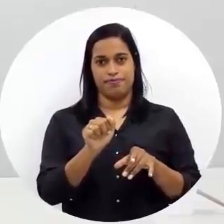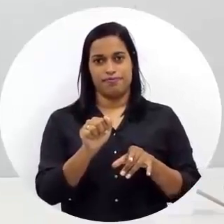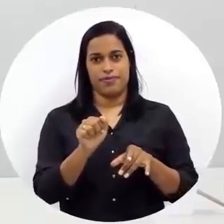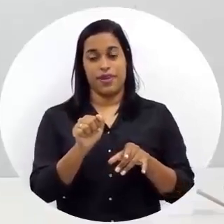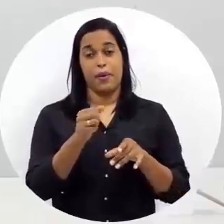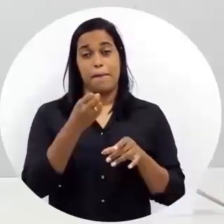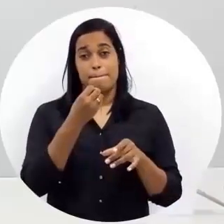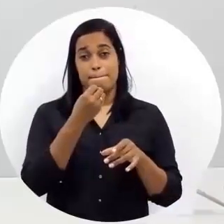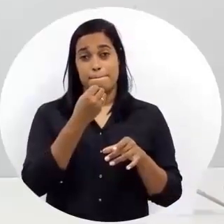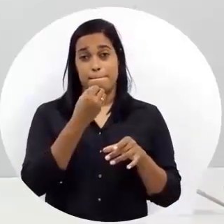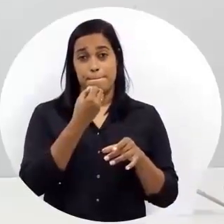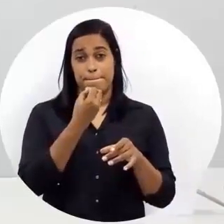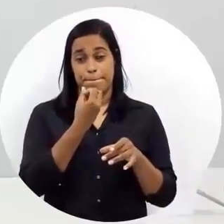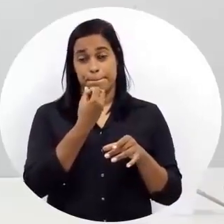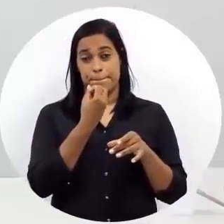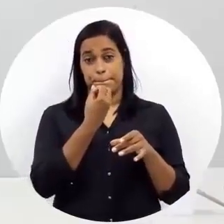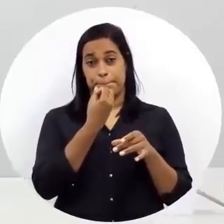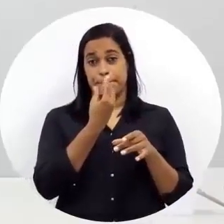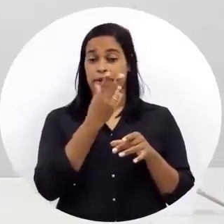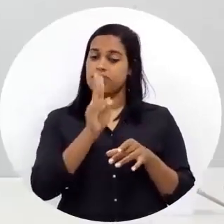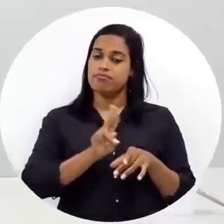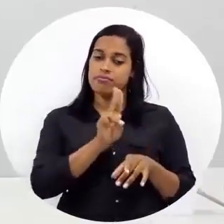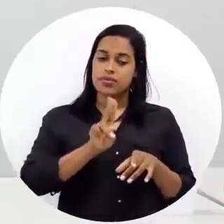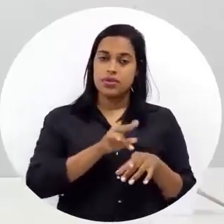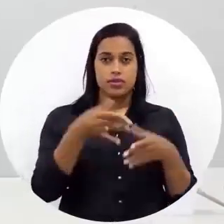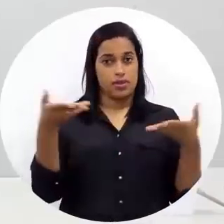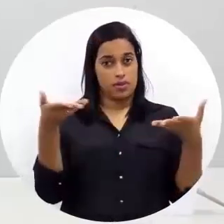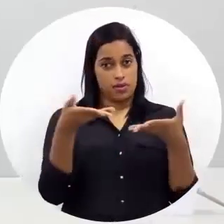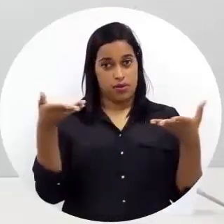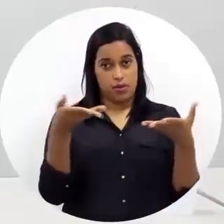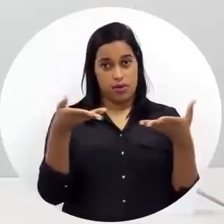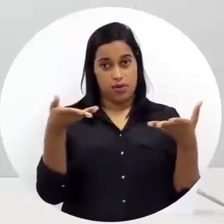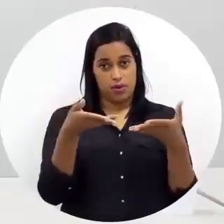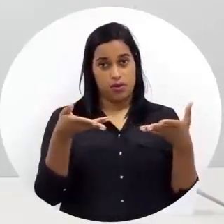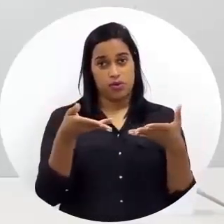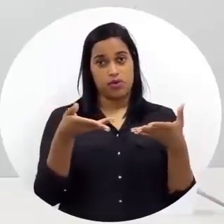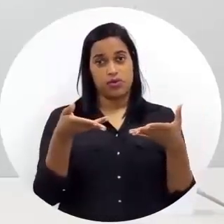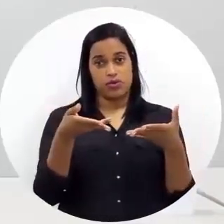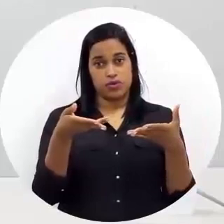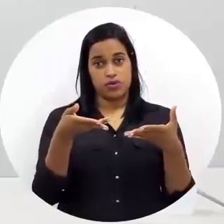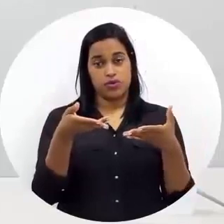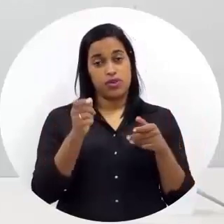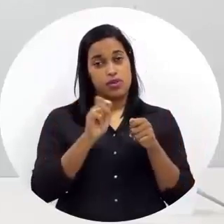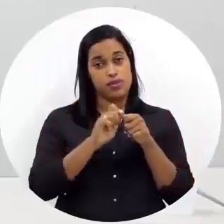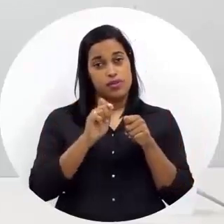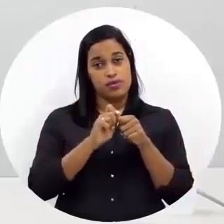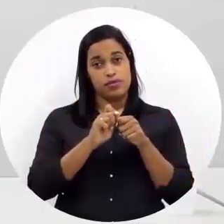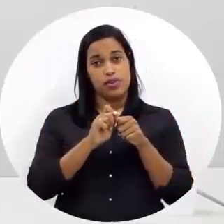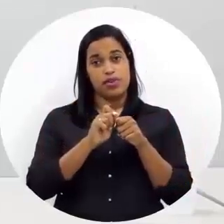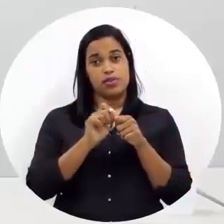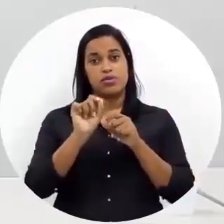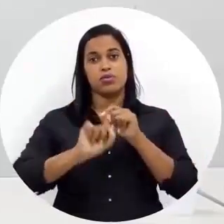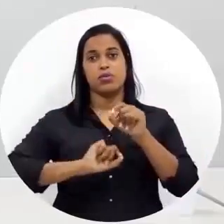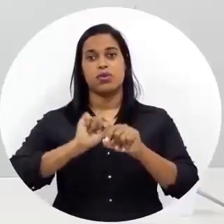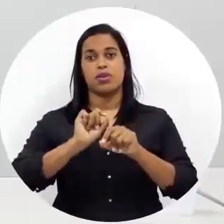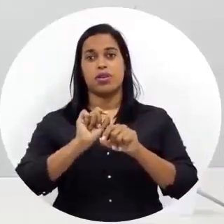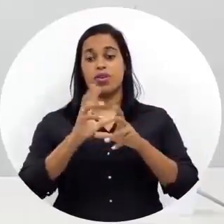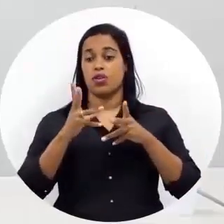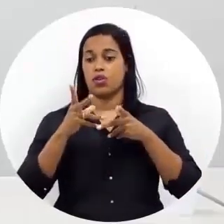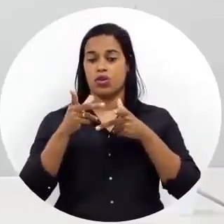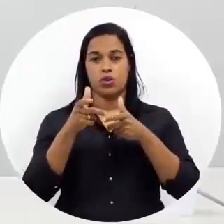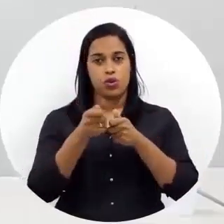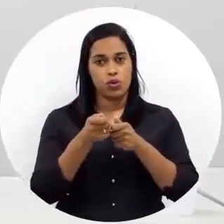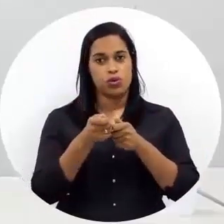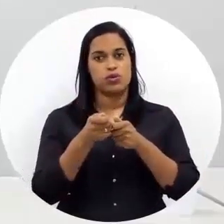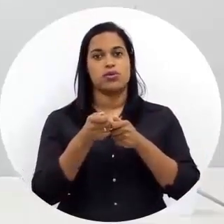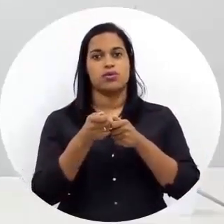sendo bem utilizado, ele faz com que o